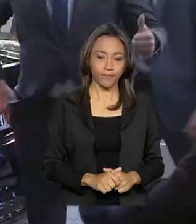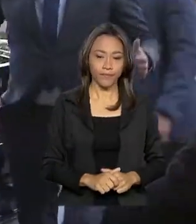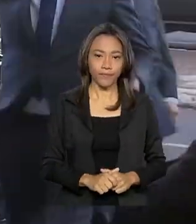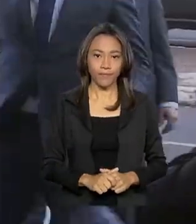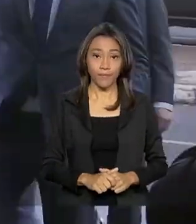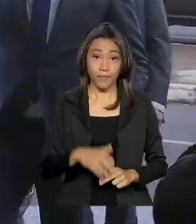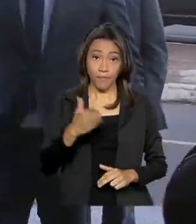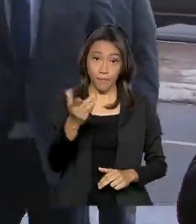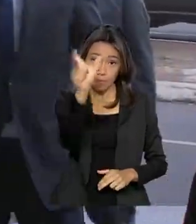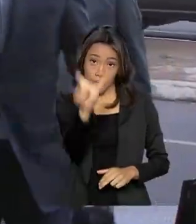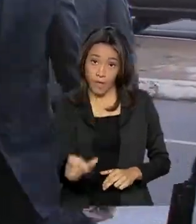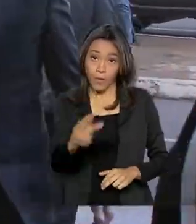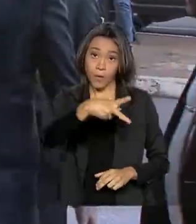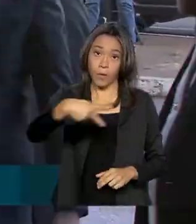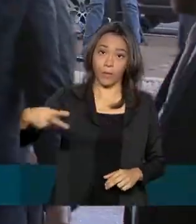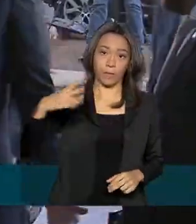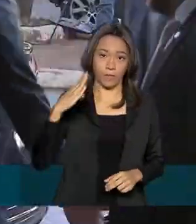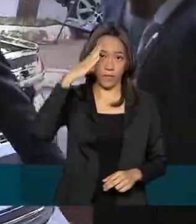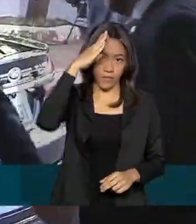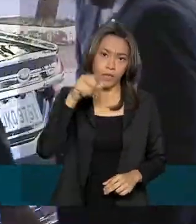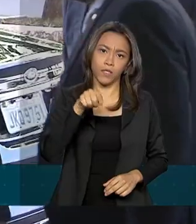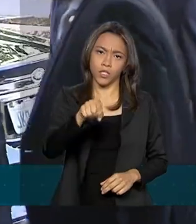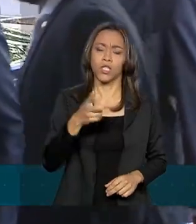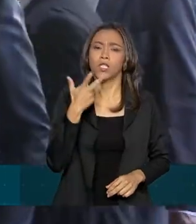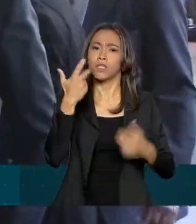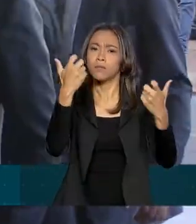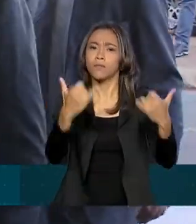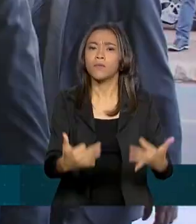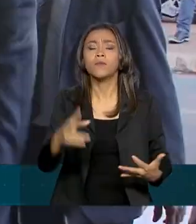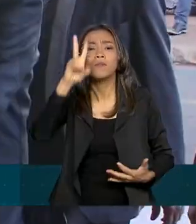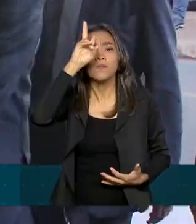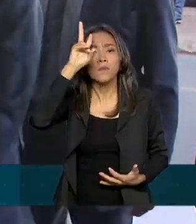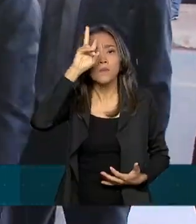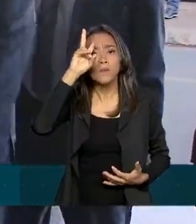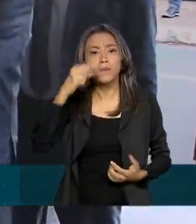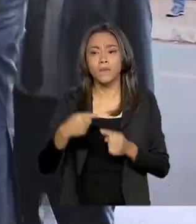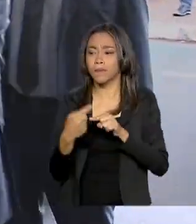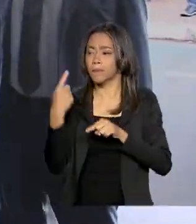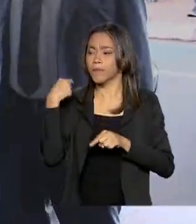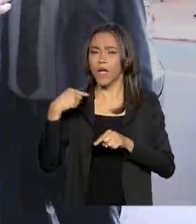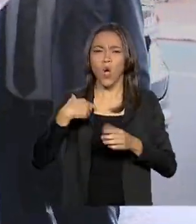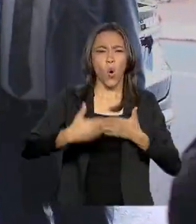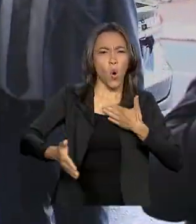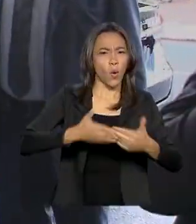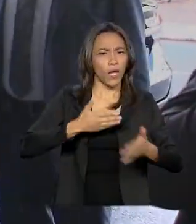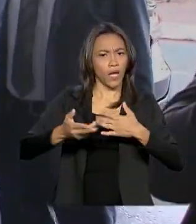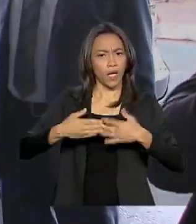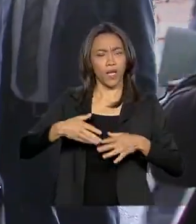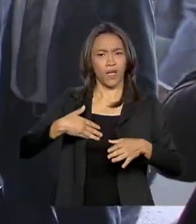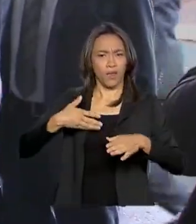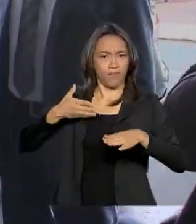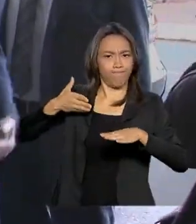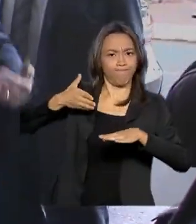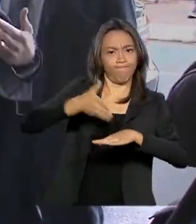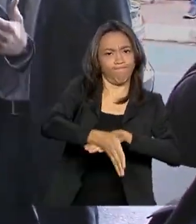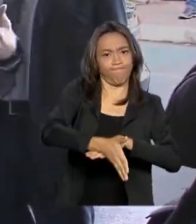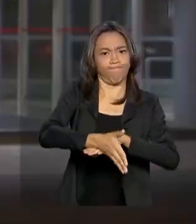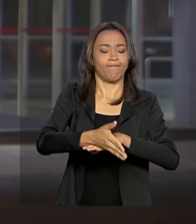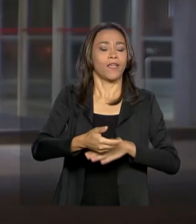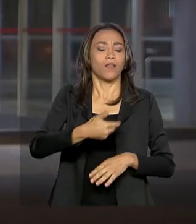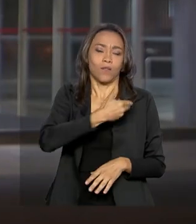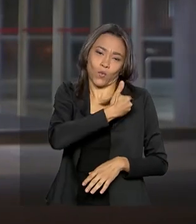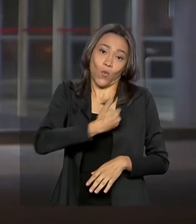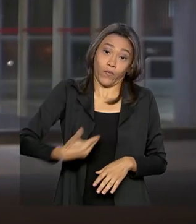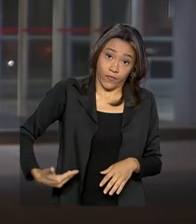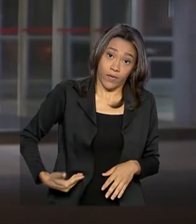O presidente Jair Bolsonaro descartou nesta segunda-feira qualquer interferência do governo no preço dos combustíveis.